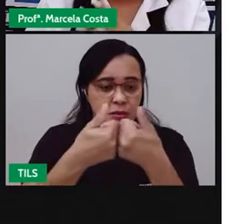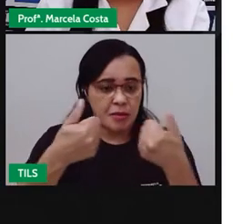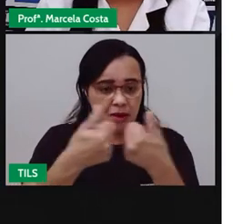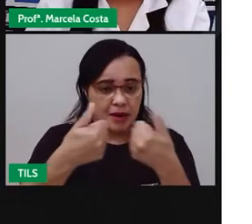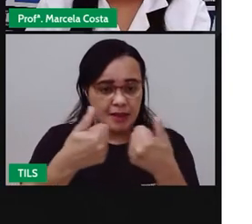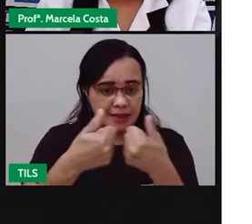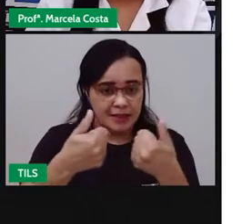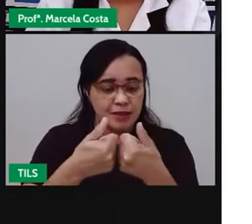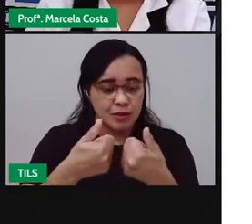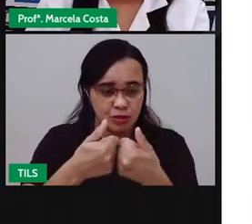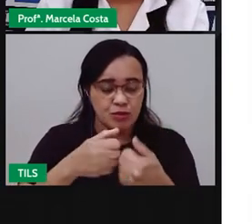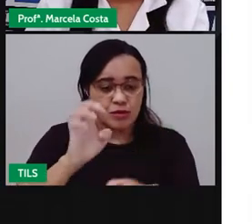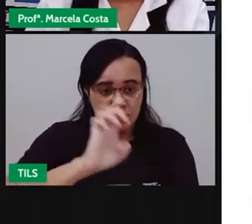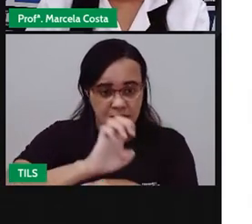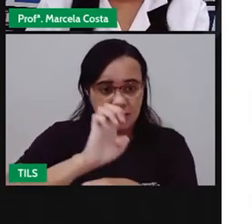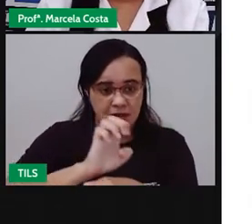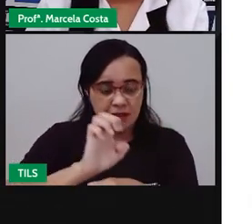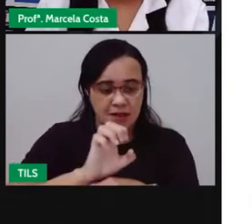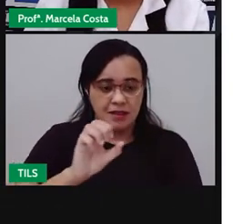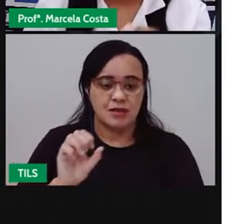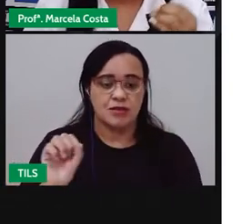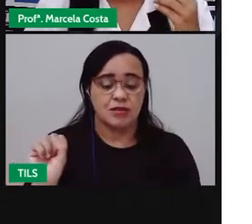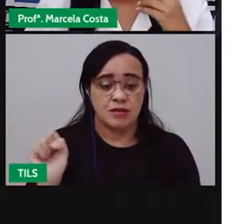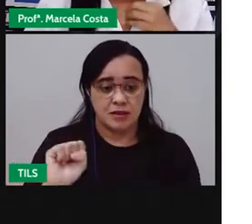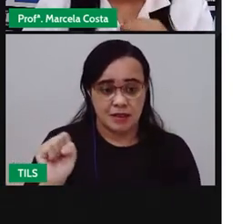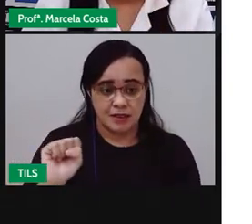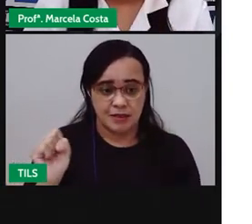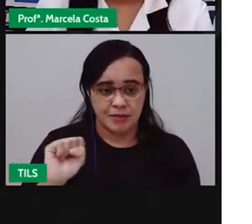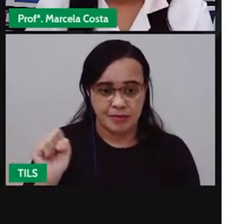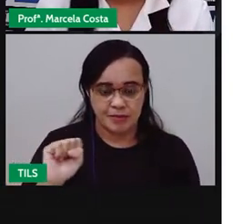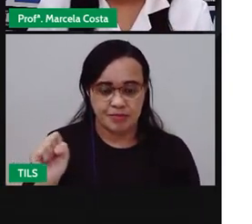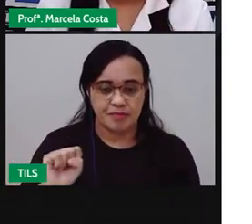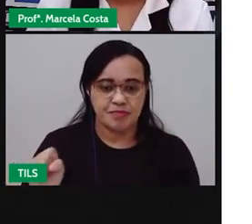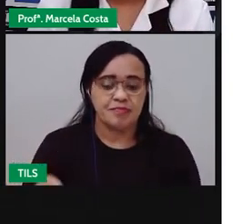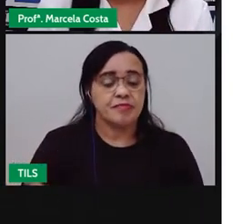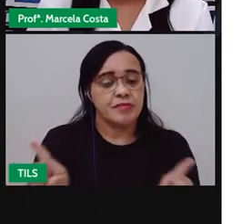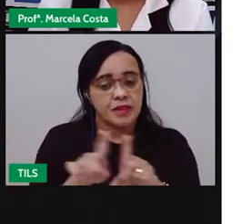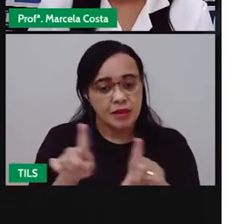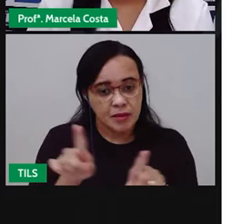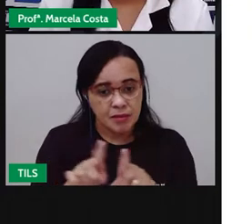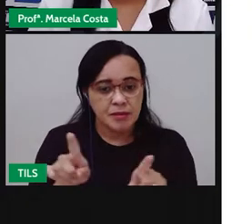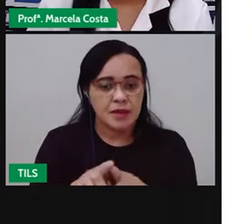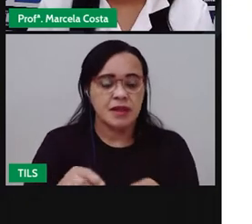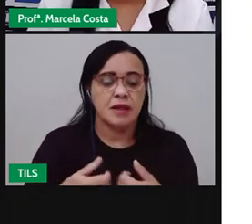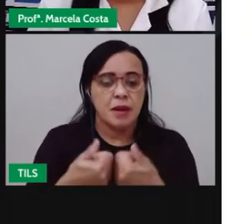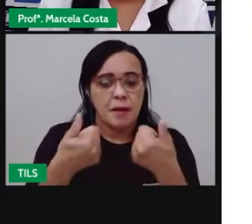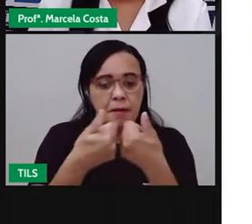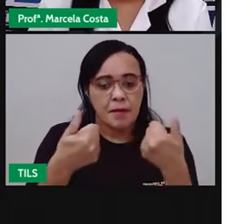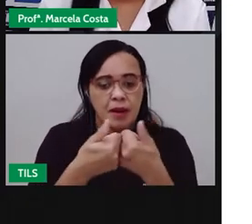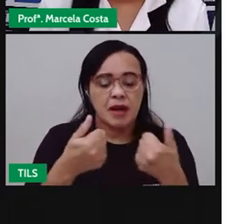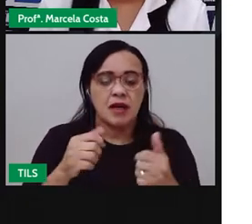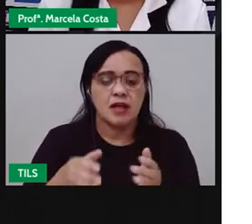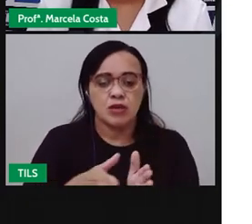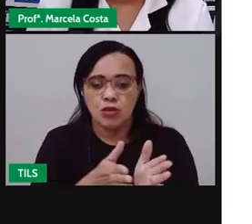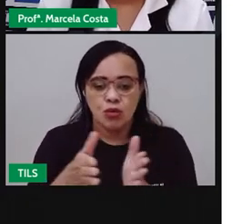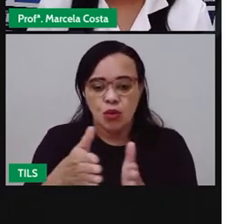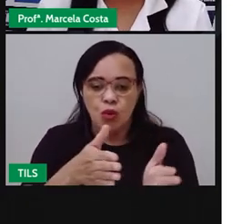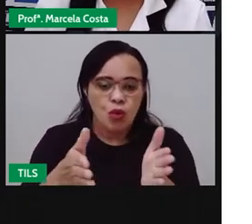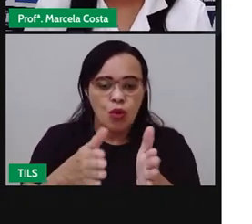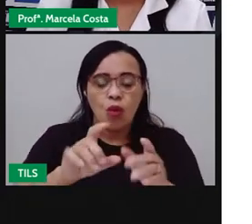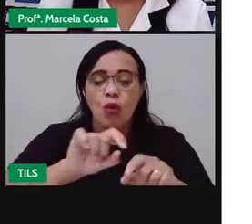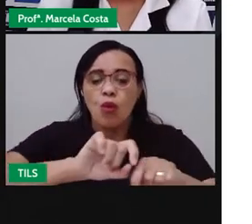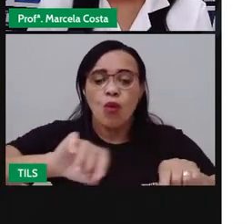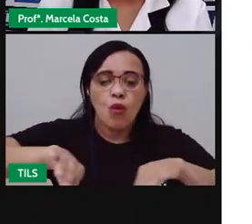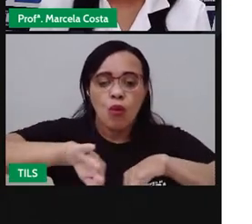que está próximo e também está muito perto aqui de divisa, faz a divisa